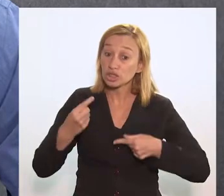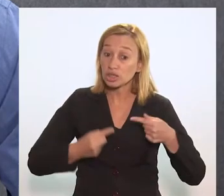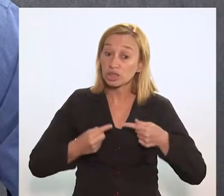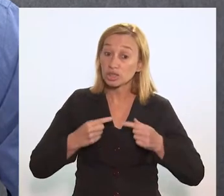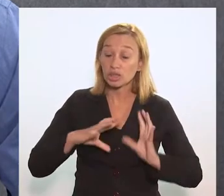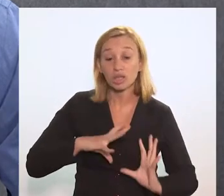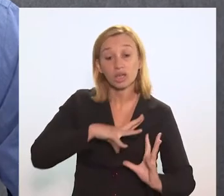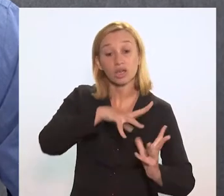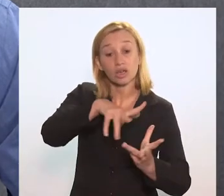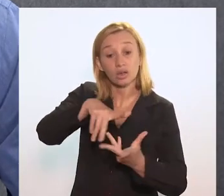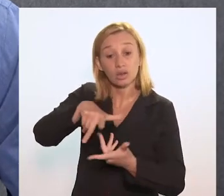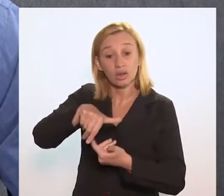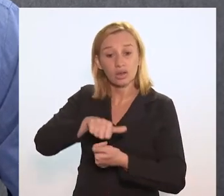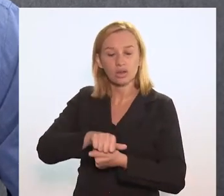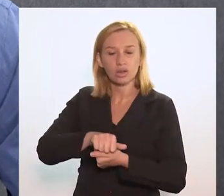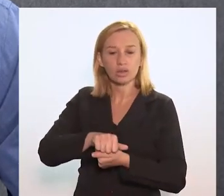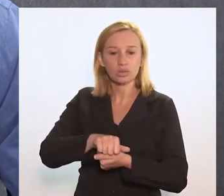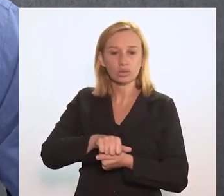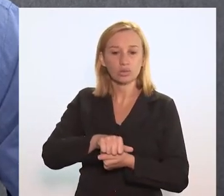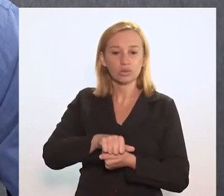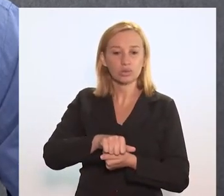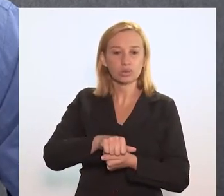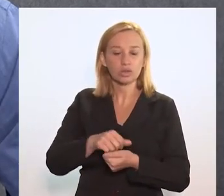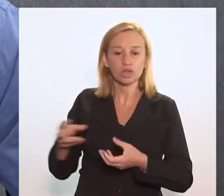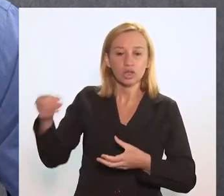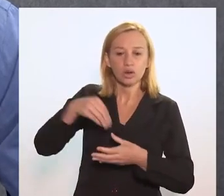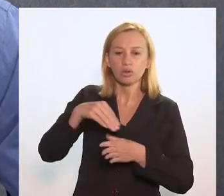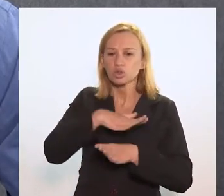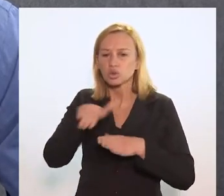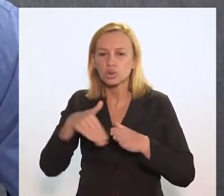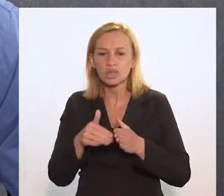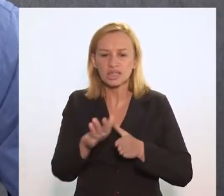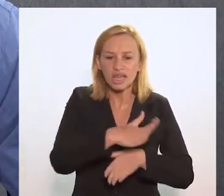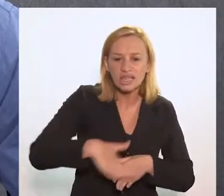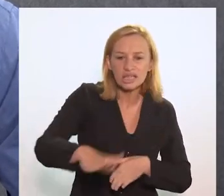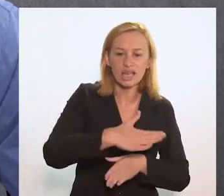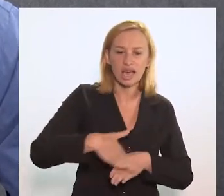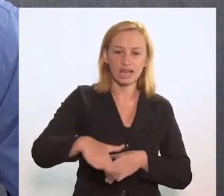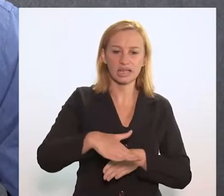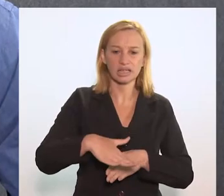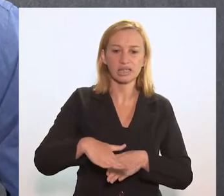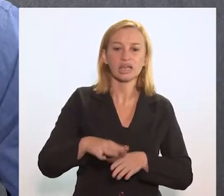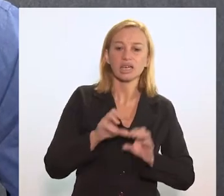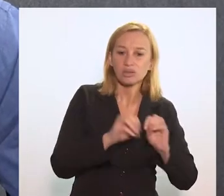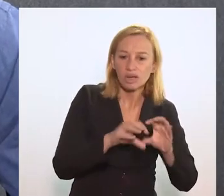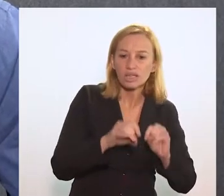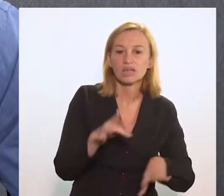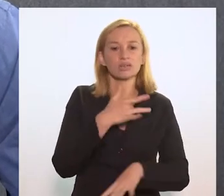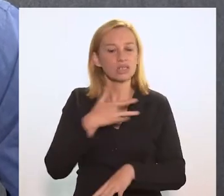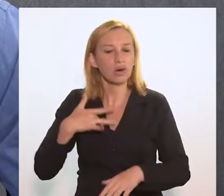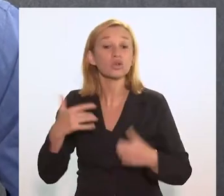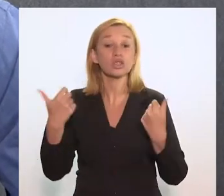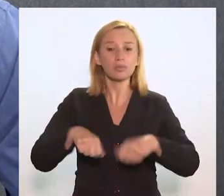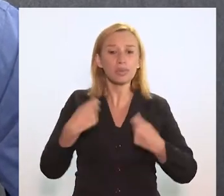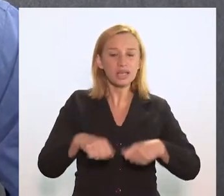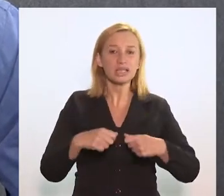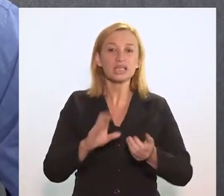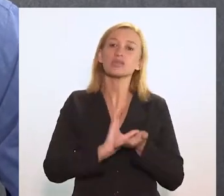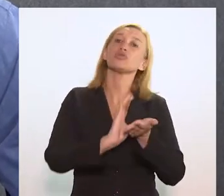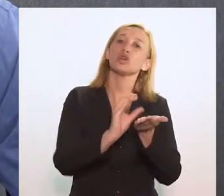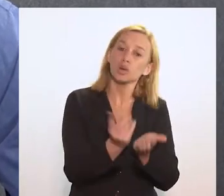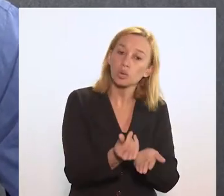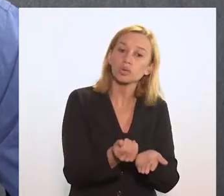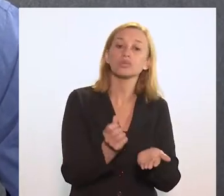que engloba vários setores da nossa sociedade, o social, a educação, a saúde, enfim, precisa de